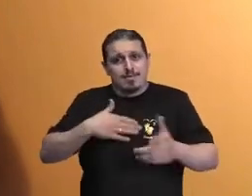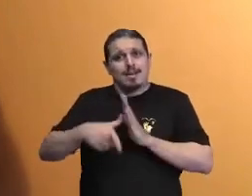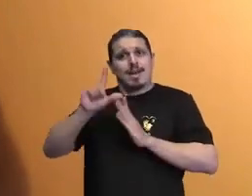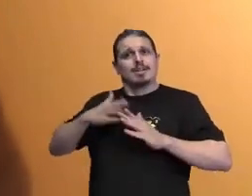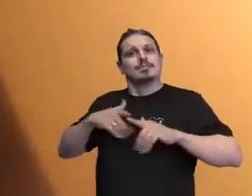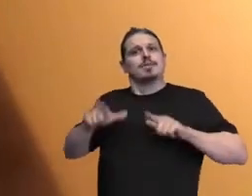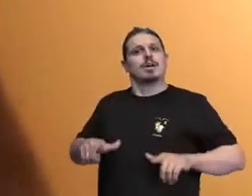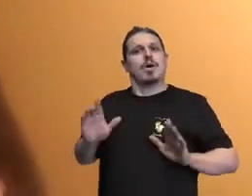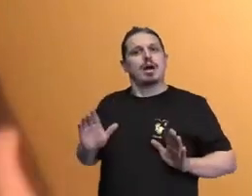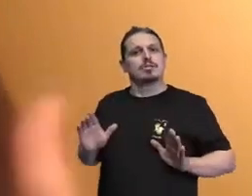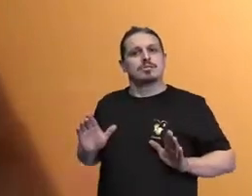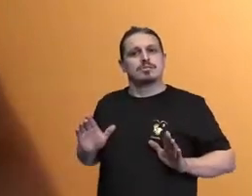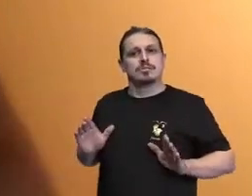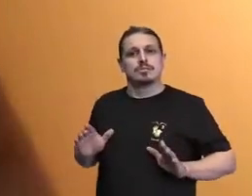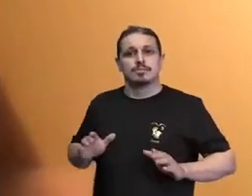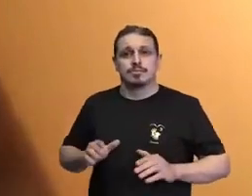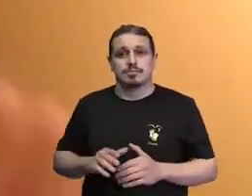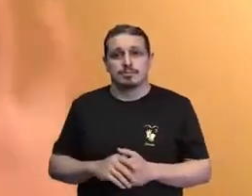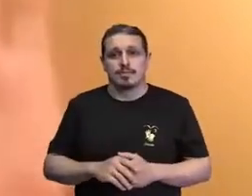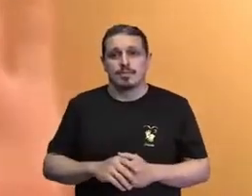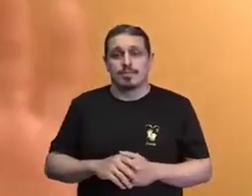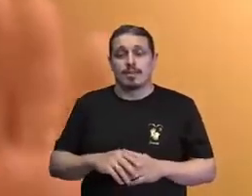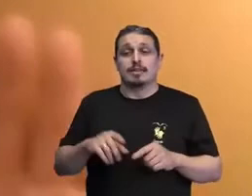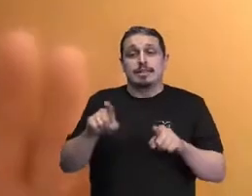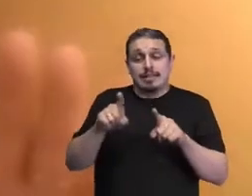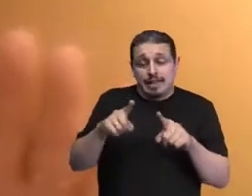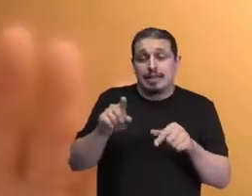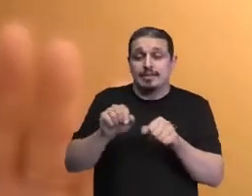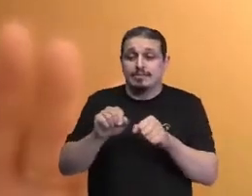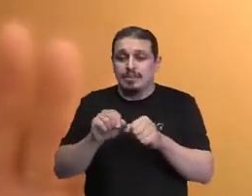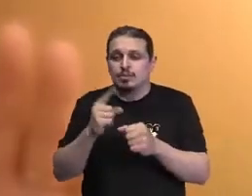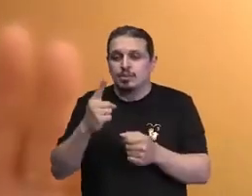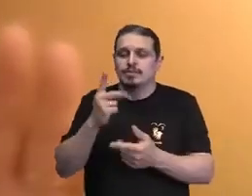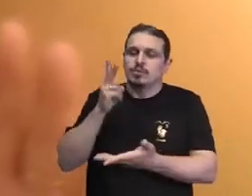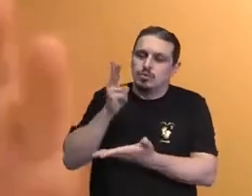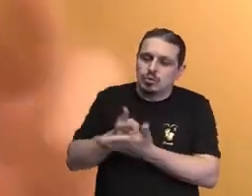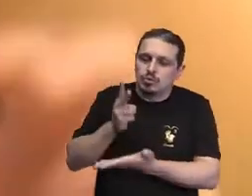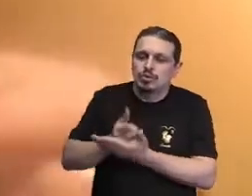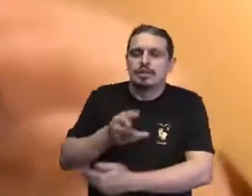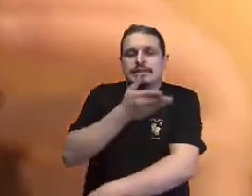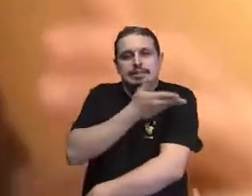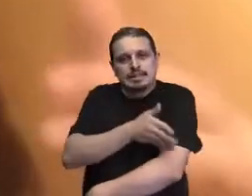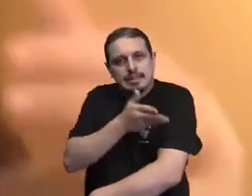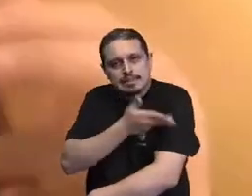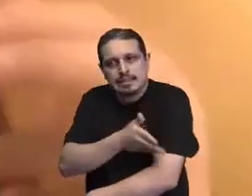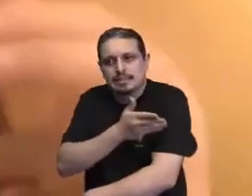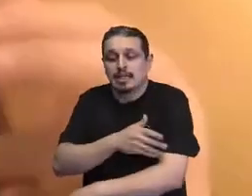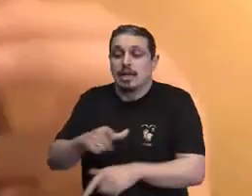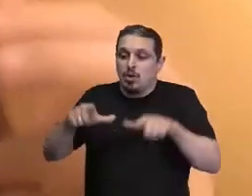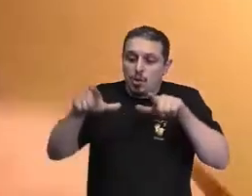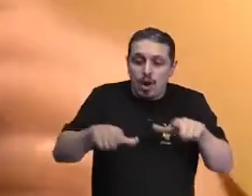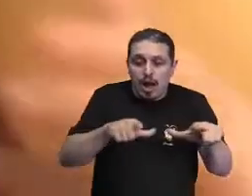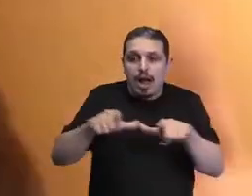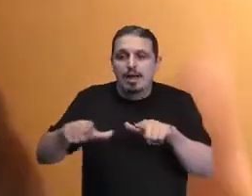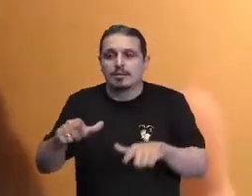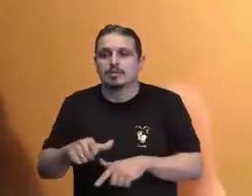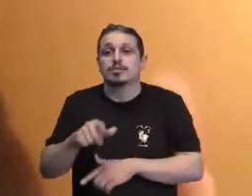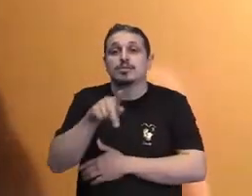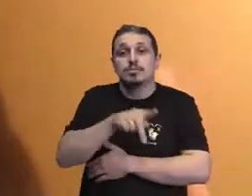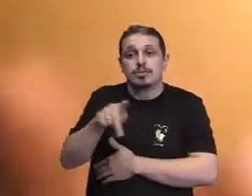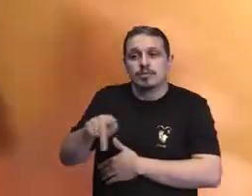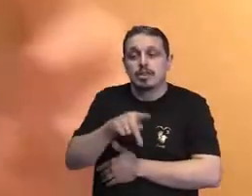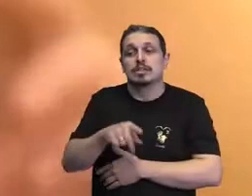não âncoras. A raiz nos alimenta, a âncora nos imobiliza. Mesmo pessoas que têm dificuldade de